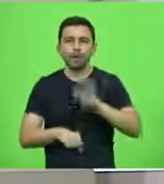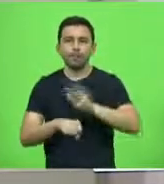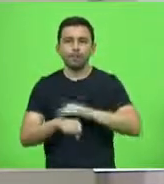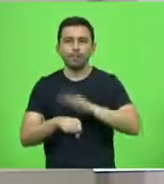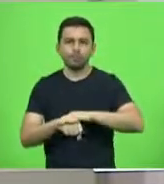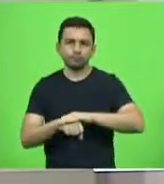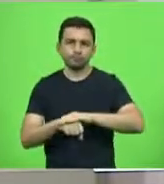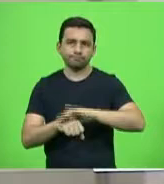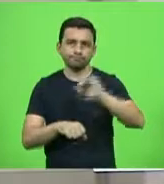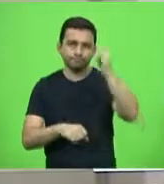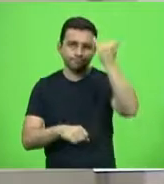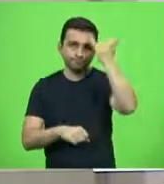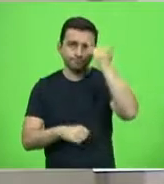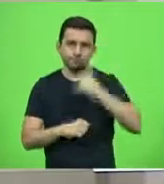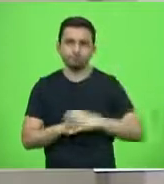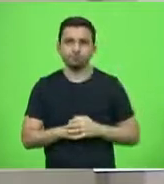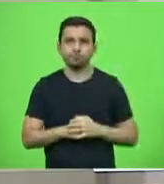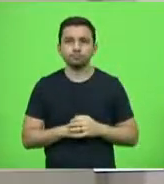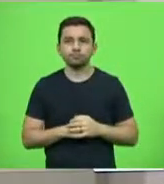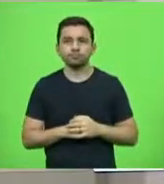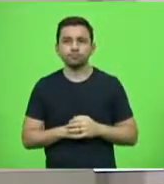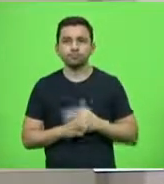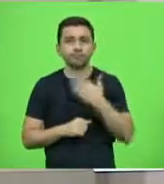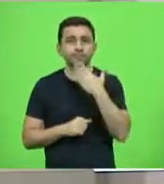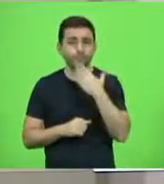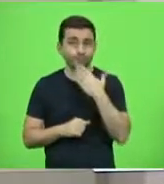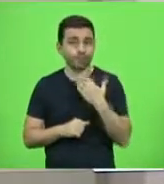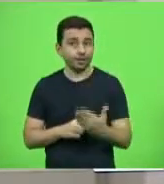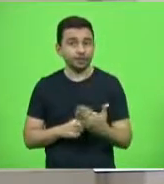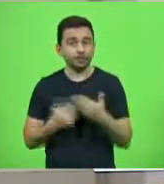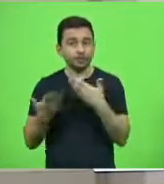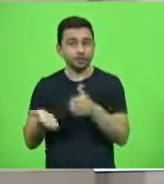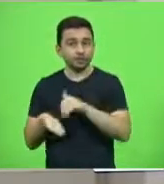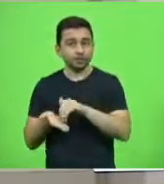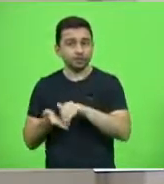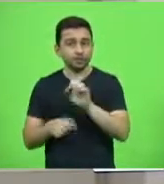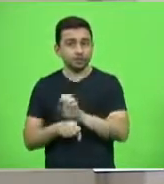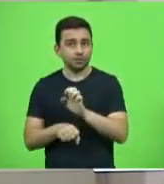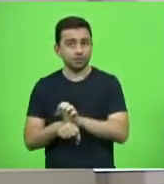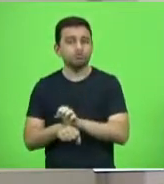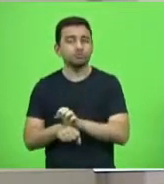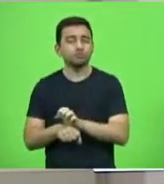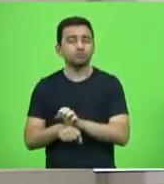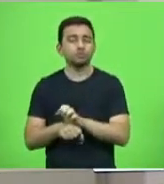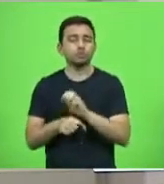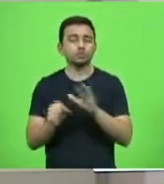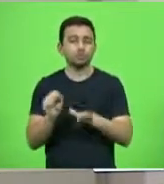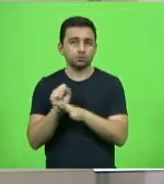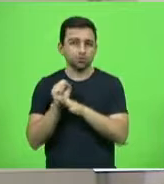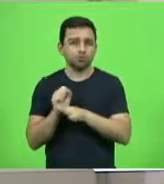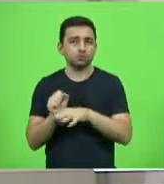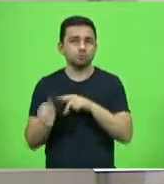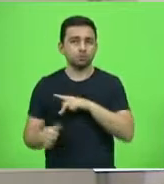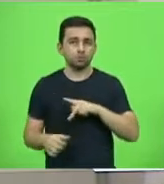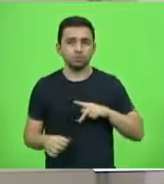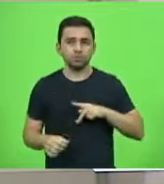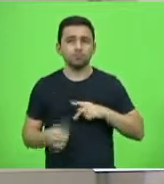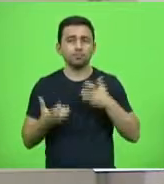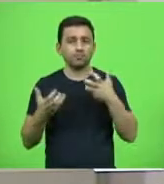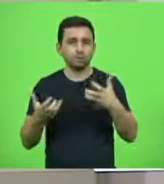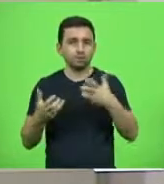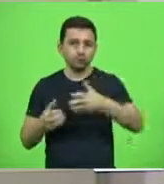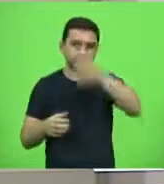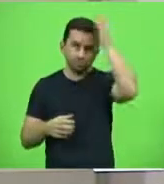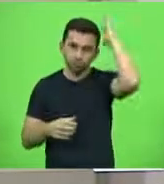Gessé Lopes, solicitando ao secretário de Estado da Segurança Pública informações acerca de bombeiros militares em postos não